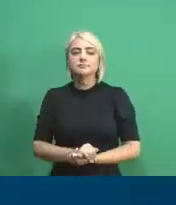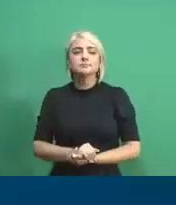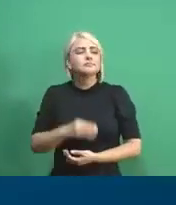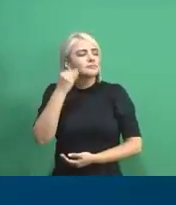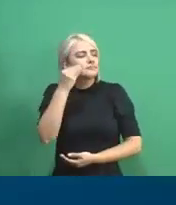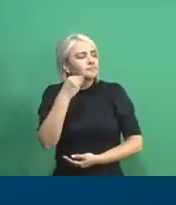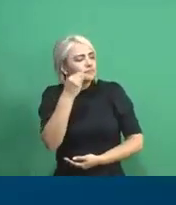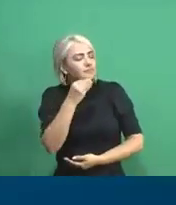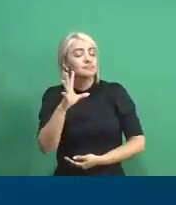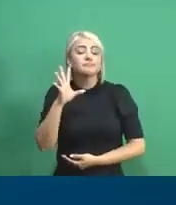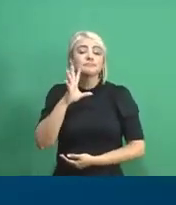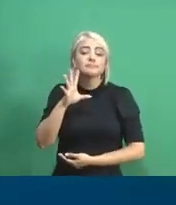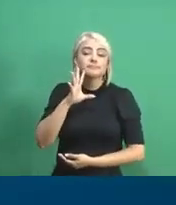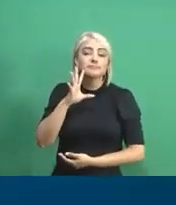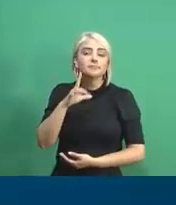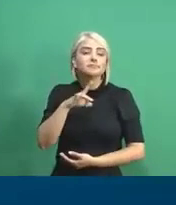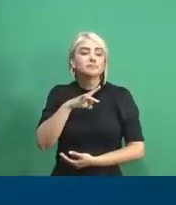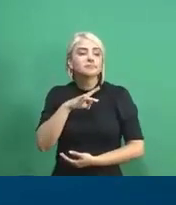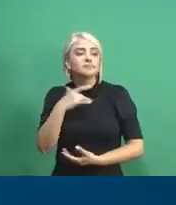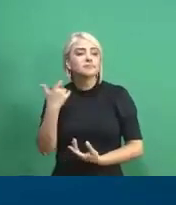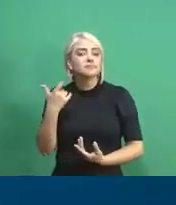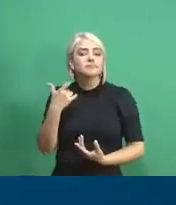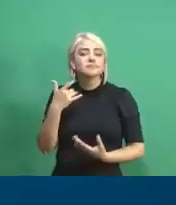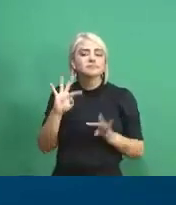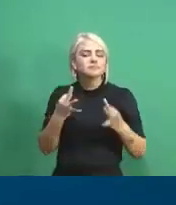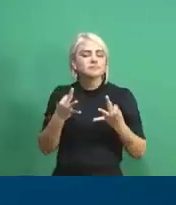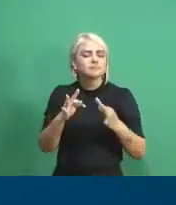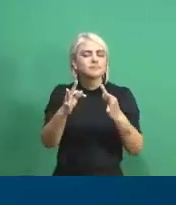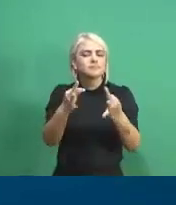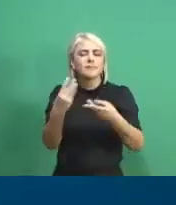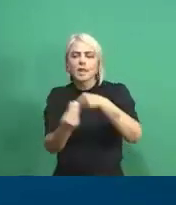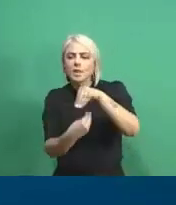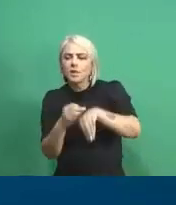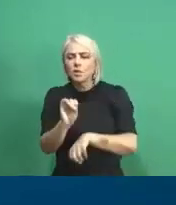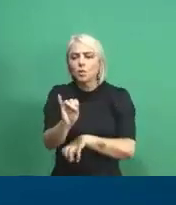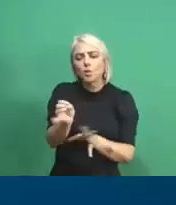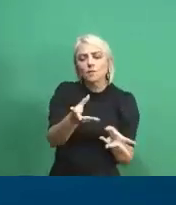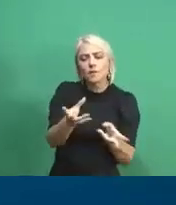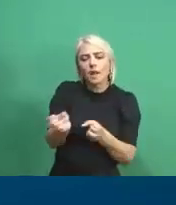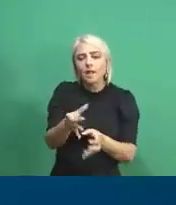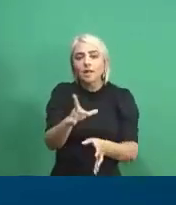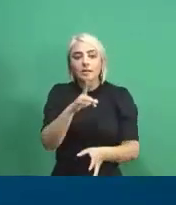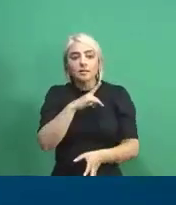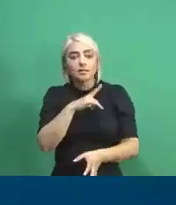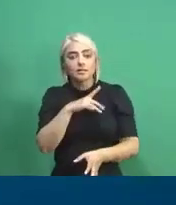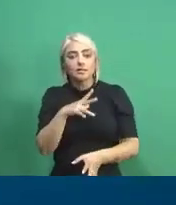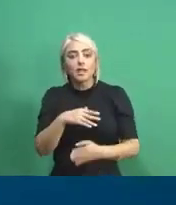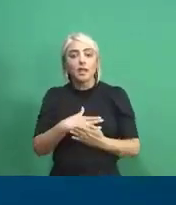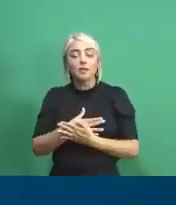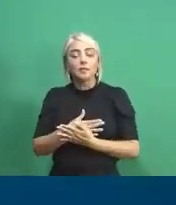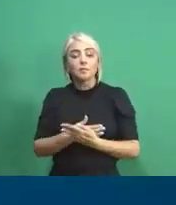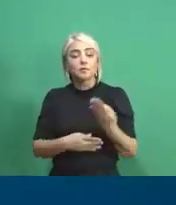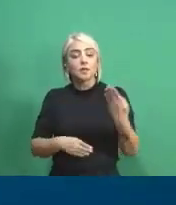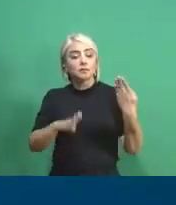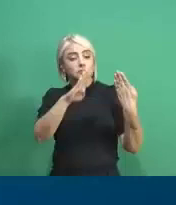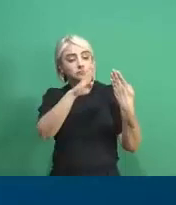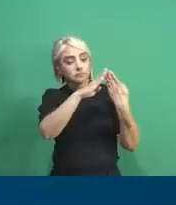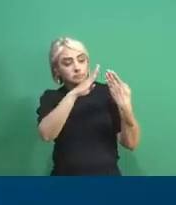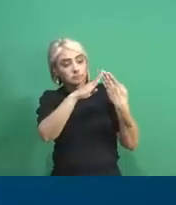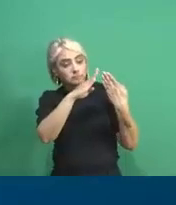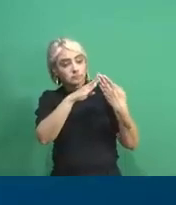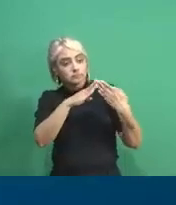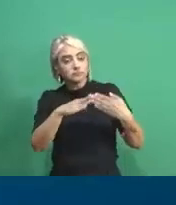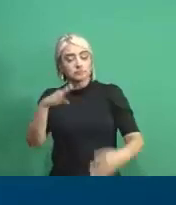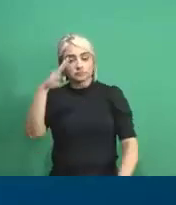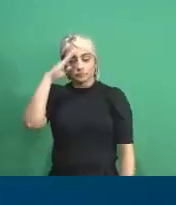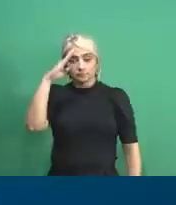experimentos muito bacanas, que têm tecnologia, envolvem inovação, temos as Forças Armadas aqui conosco, o